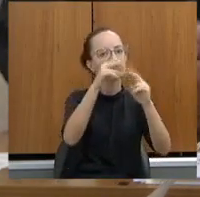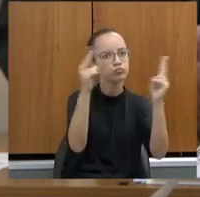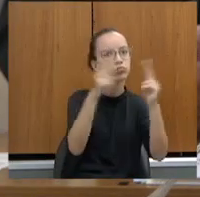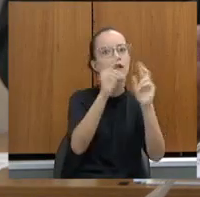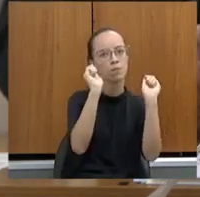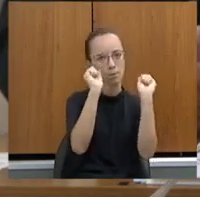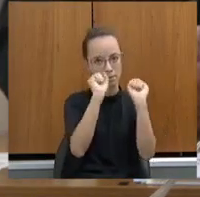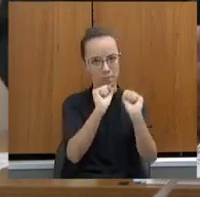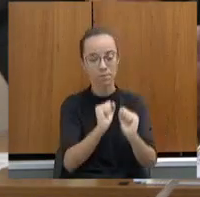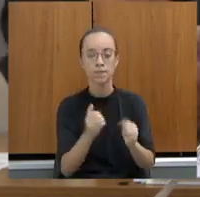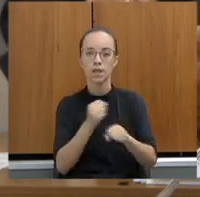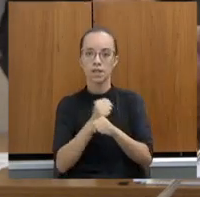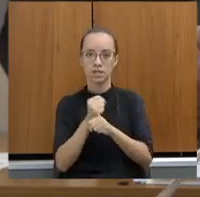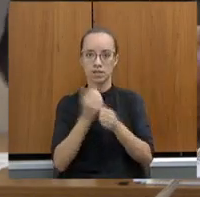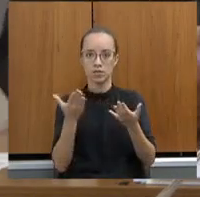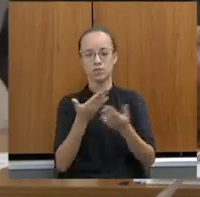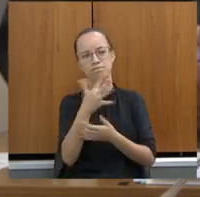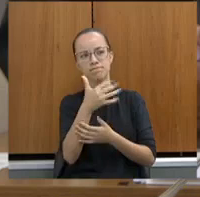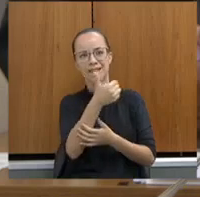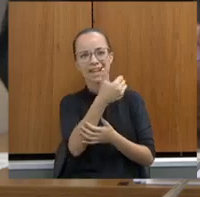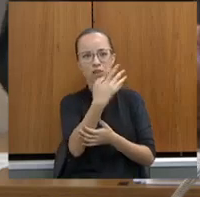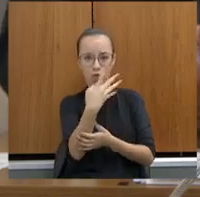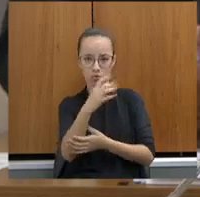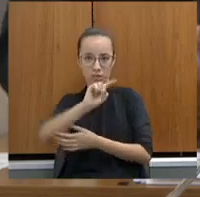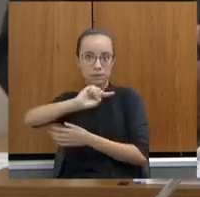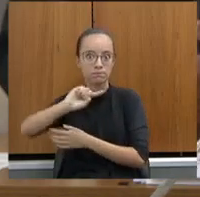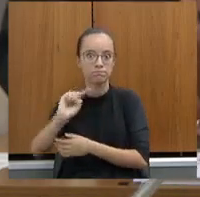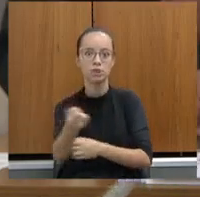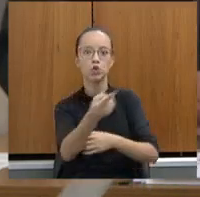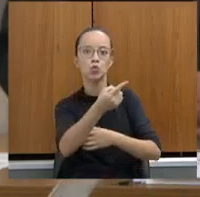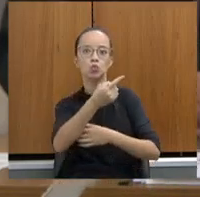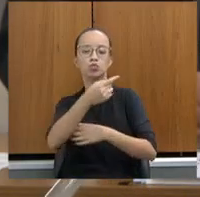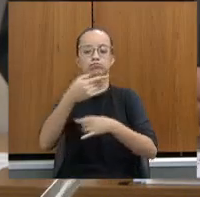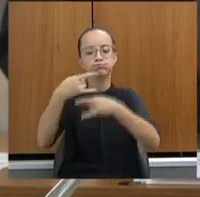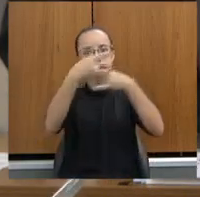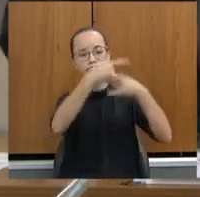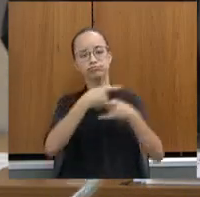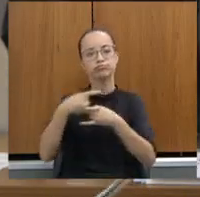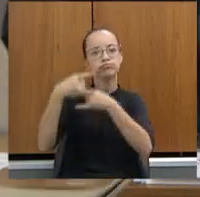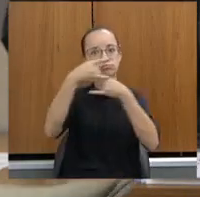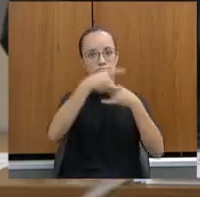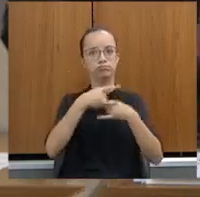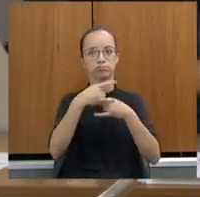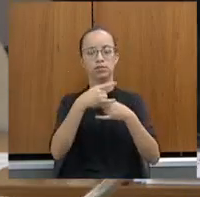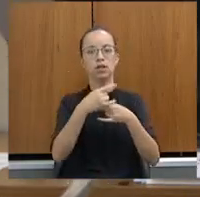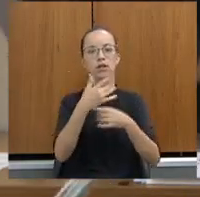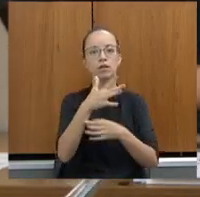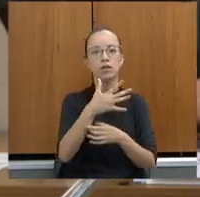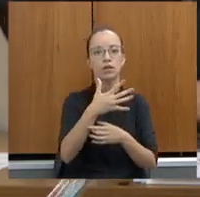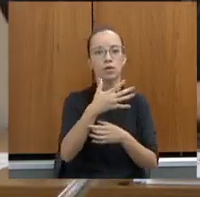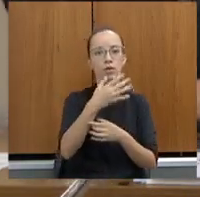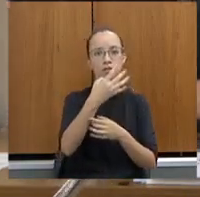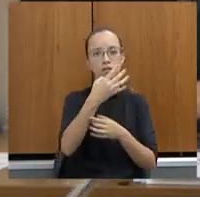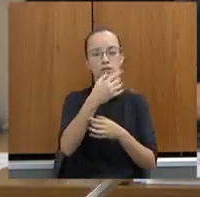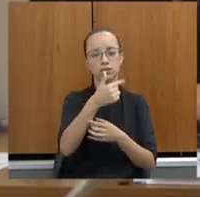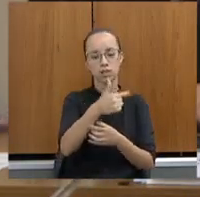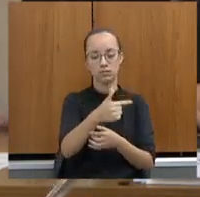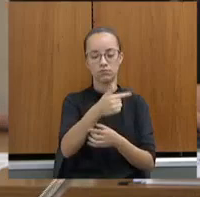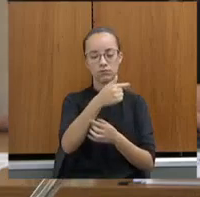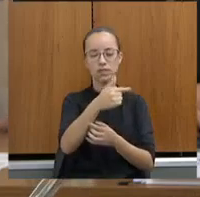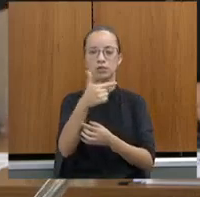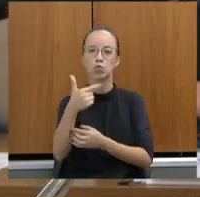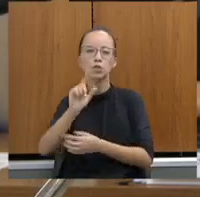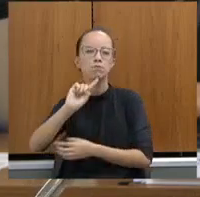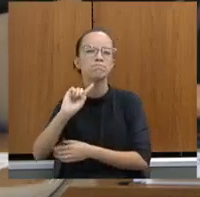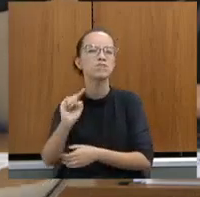nesse ano, foram em torno de 14 mil vídeos-audiências, quase 72 mil visitas virtuais. Todas elas,